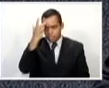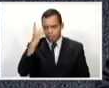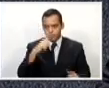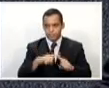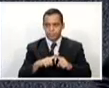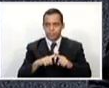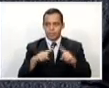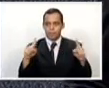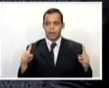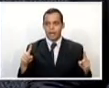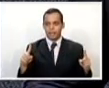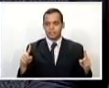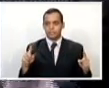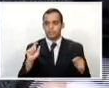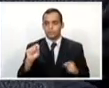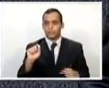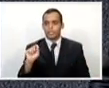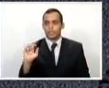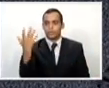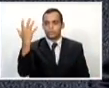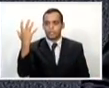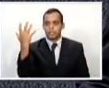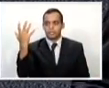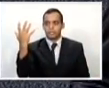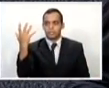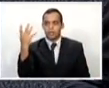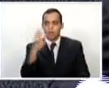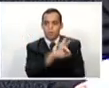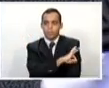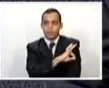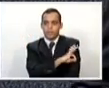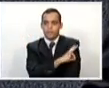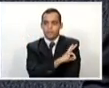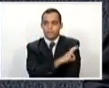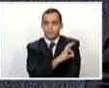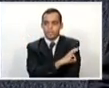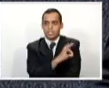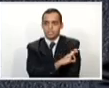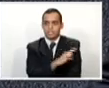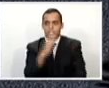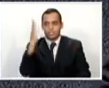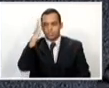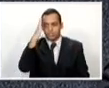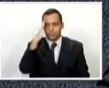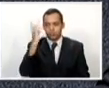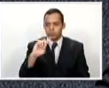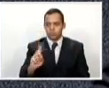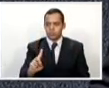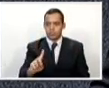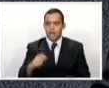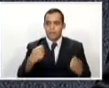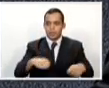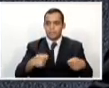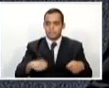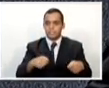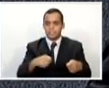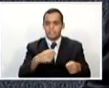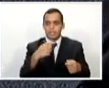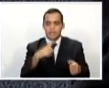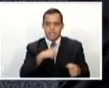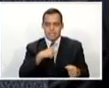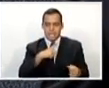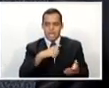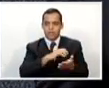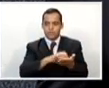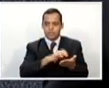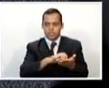mas muitas vezes o senhor prefeito também talvez não saiba desse problema, porque ele deve ter um secretário municipal de saúde para ver isso. Então, vai a nossa